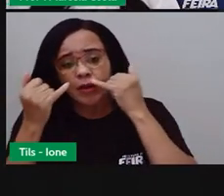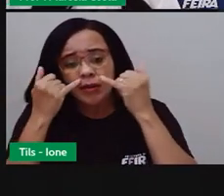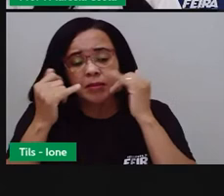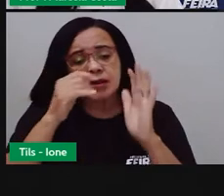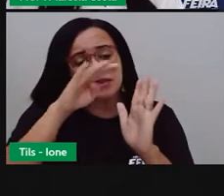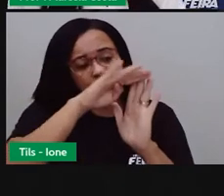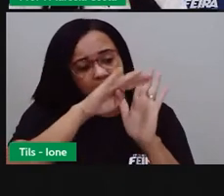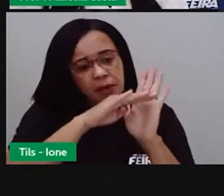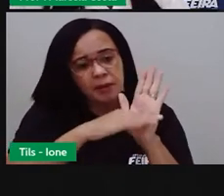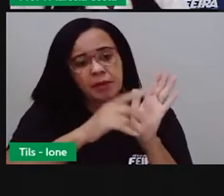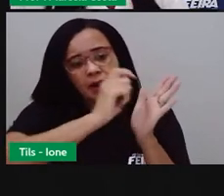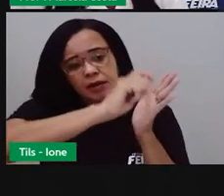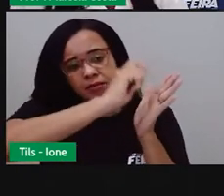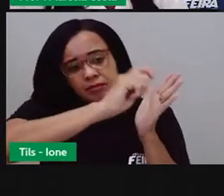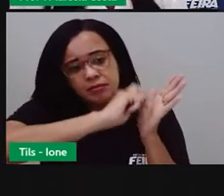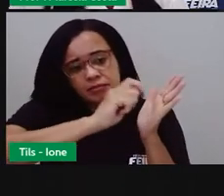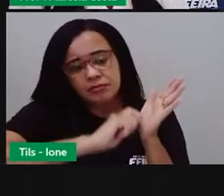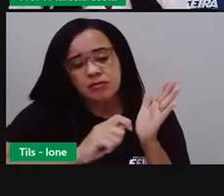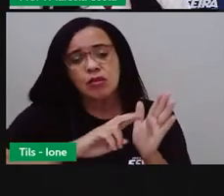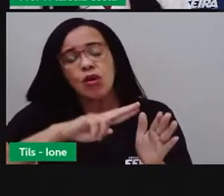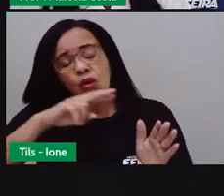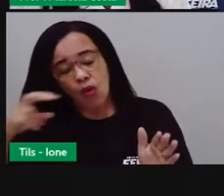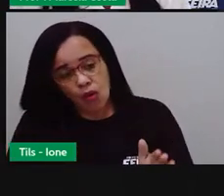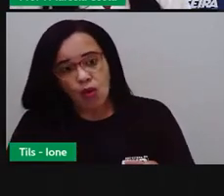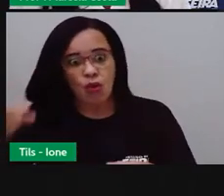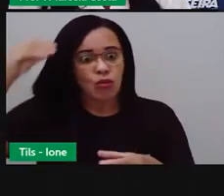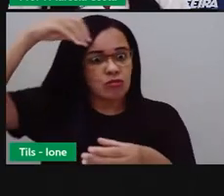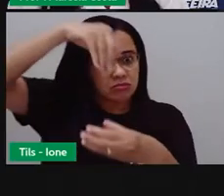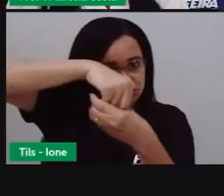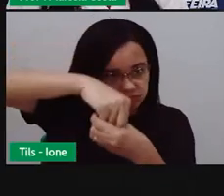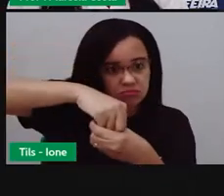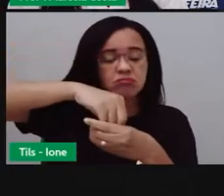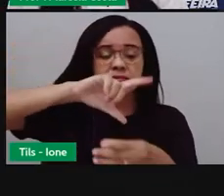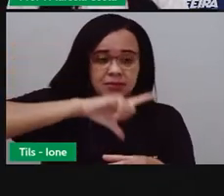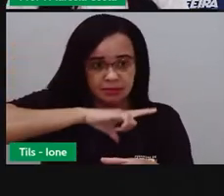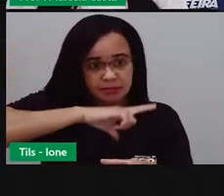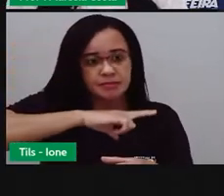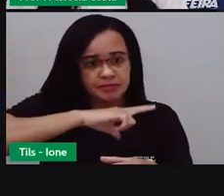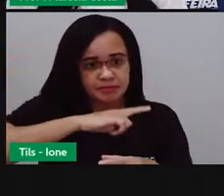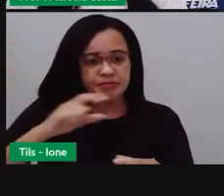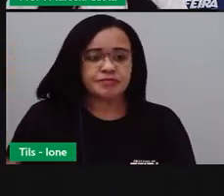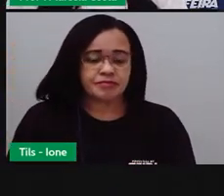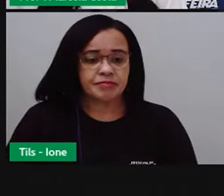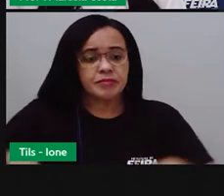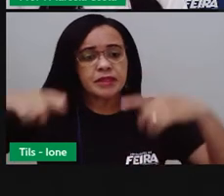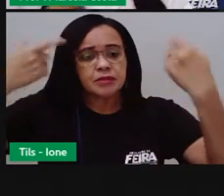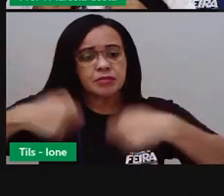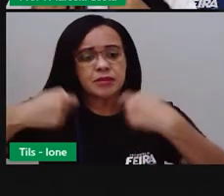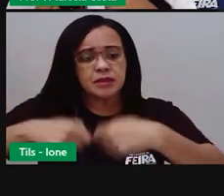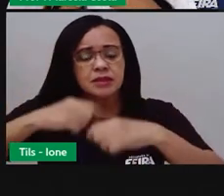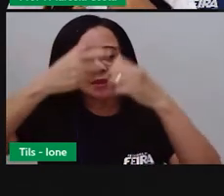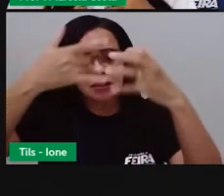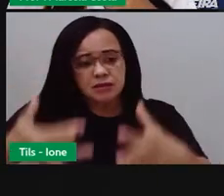convite ou no envelope do convite. A gente também precisa dizer,